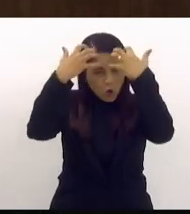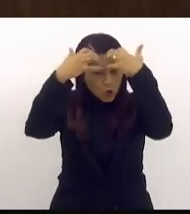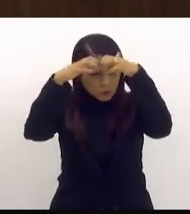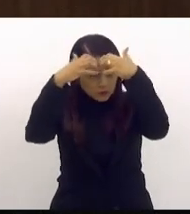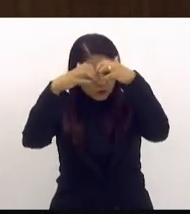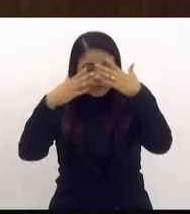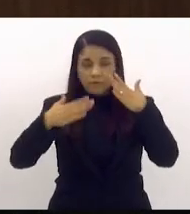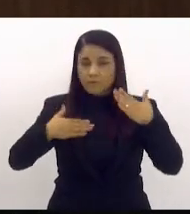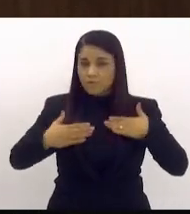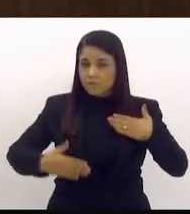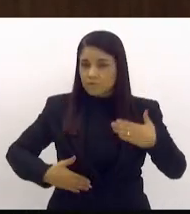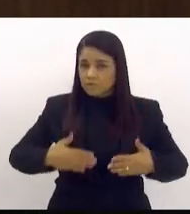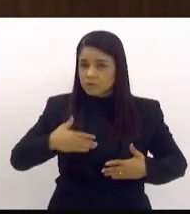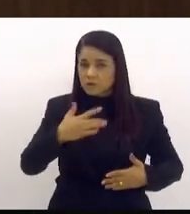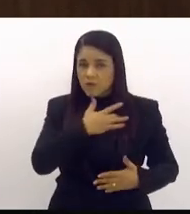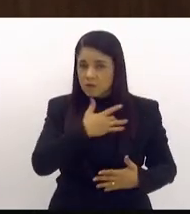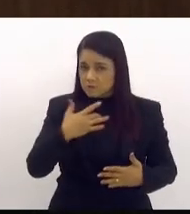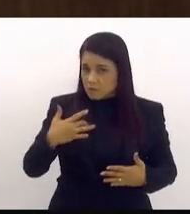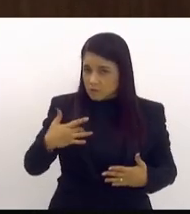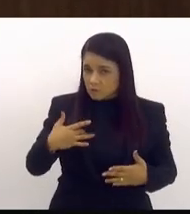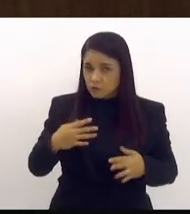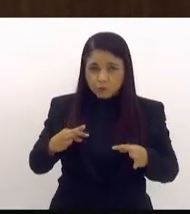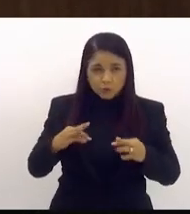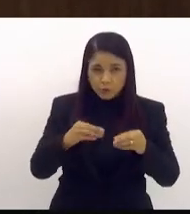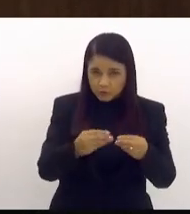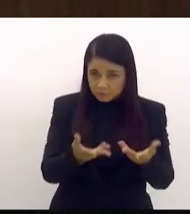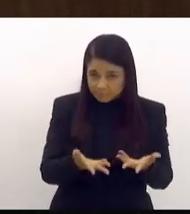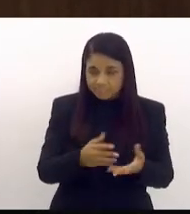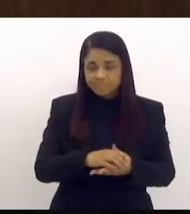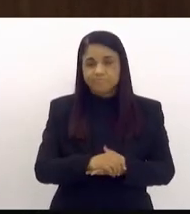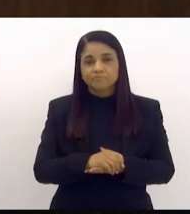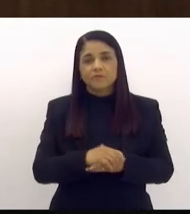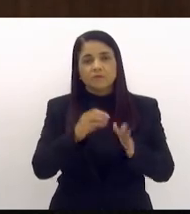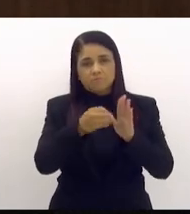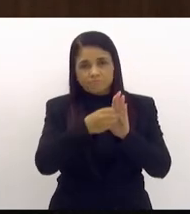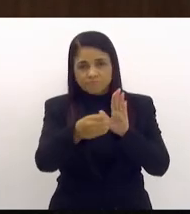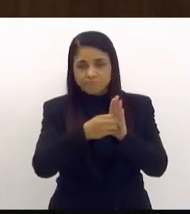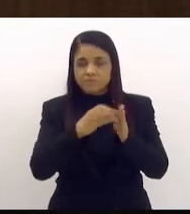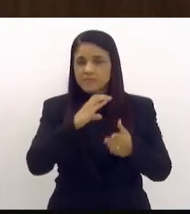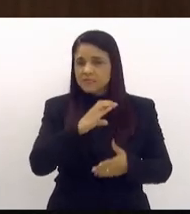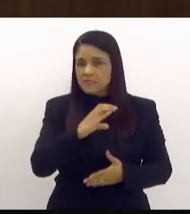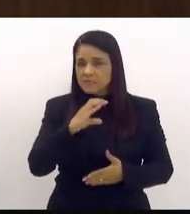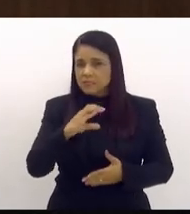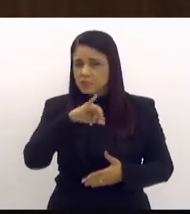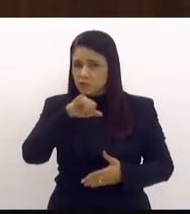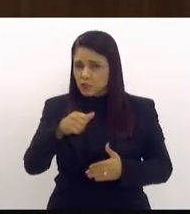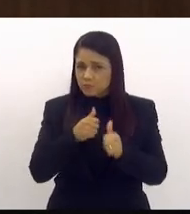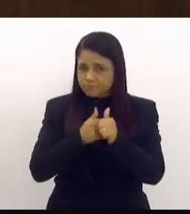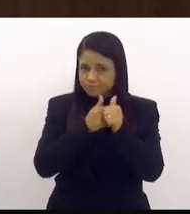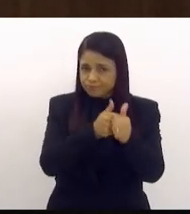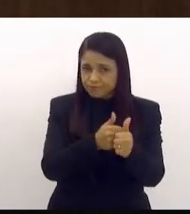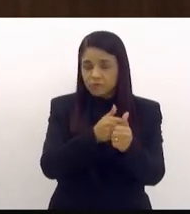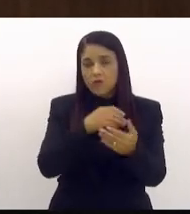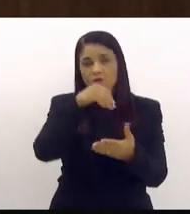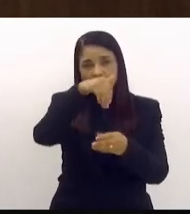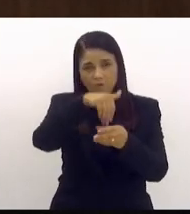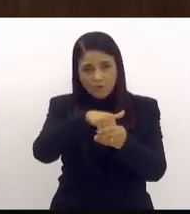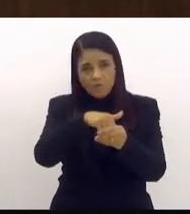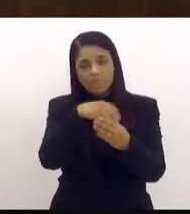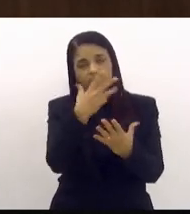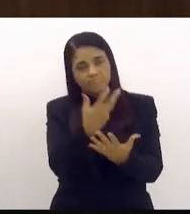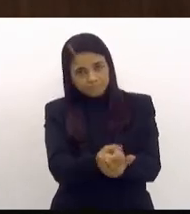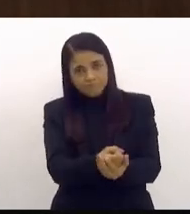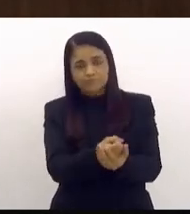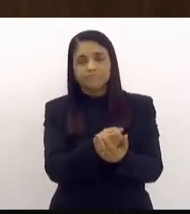físico e a saúde como um todo. Então, eu acompanho o parecer da CCJ votando favoravelmente.